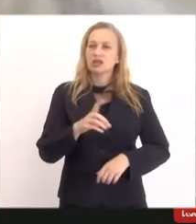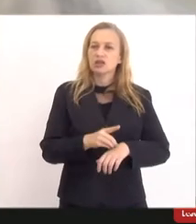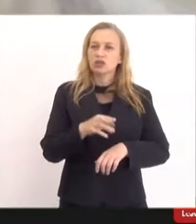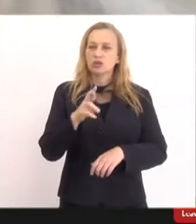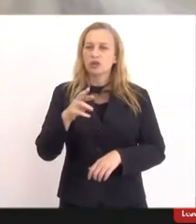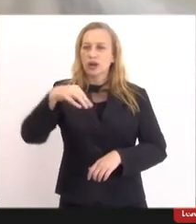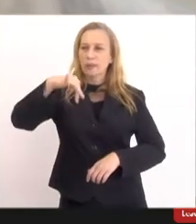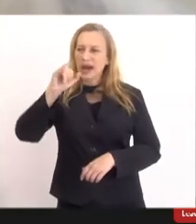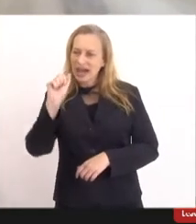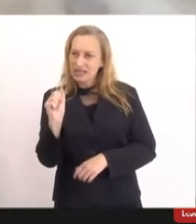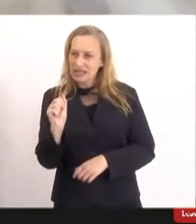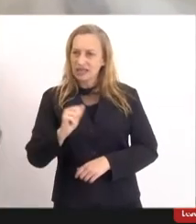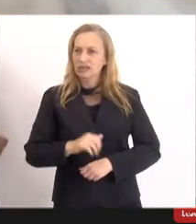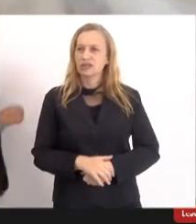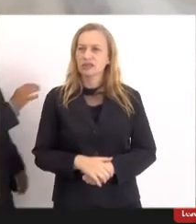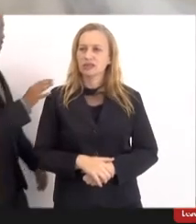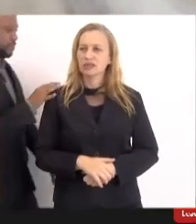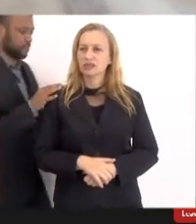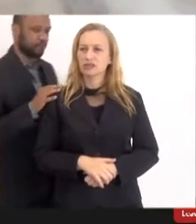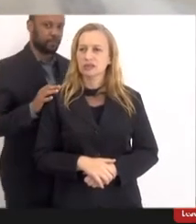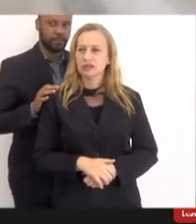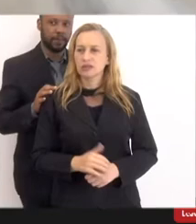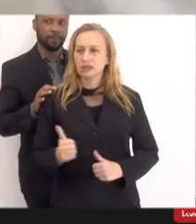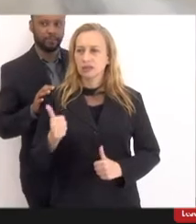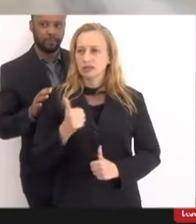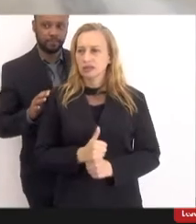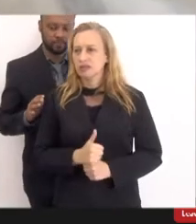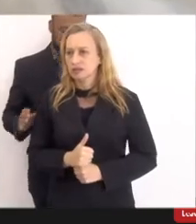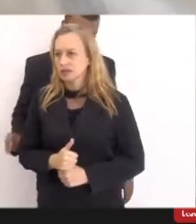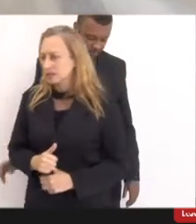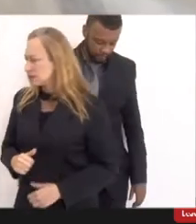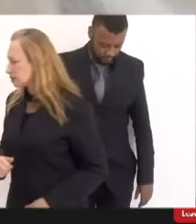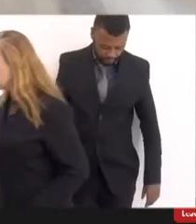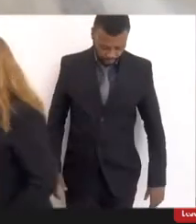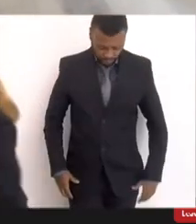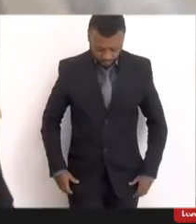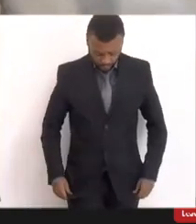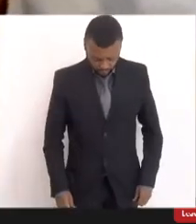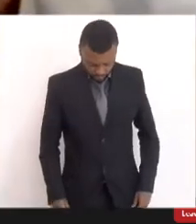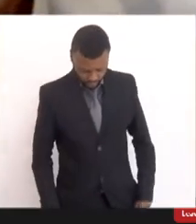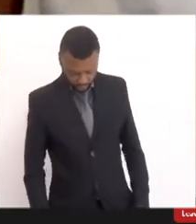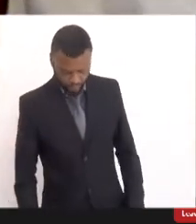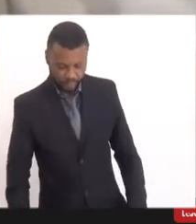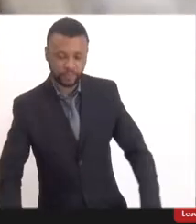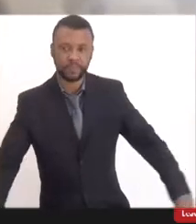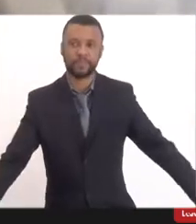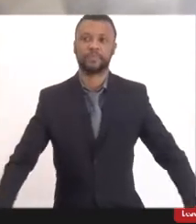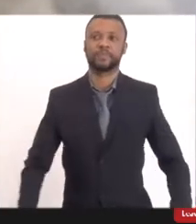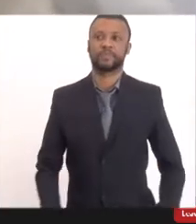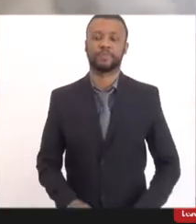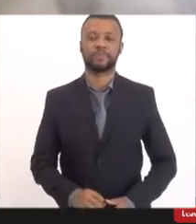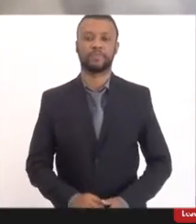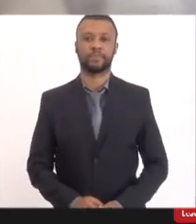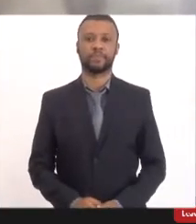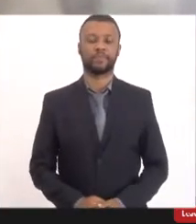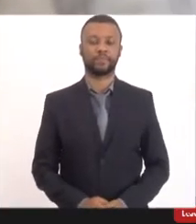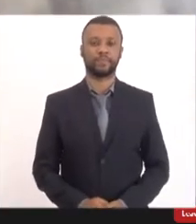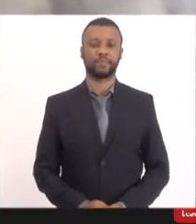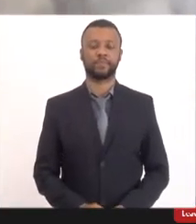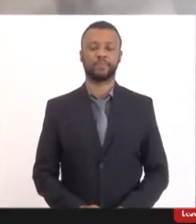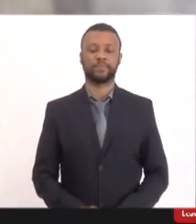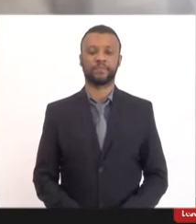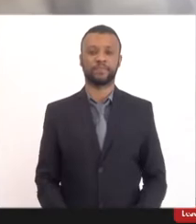Márcia Gustosa, com quem temos tido contato em várias reuniões sobre o assunto.